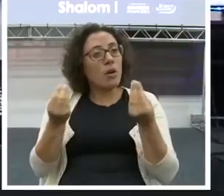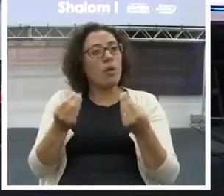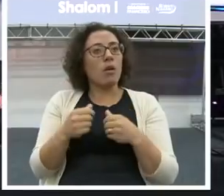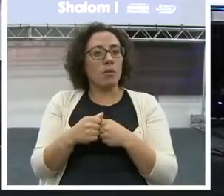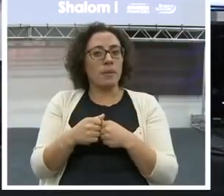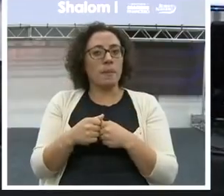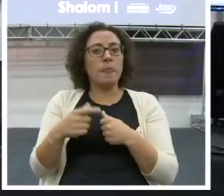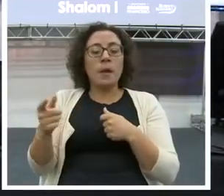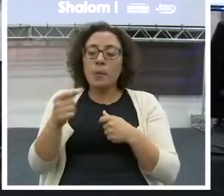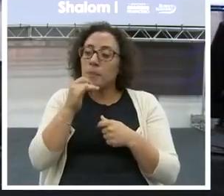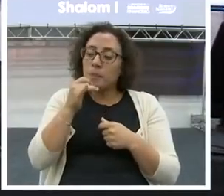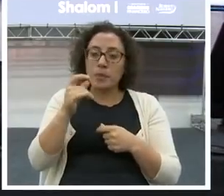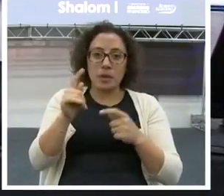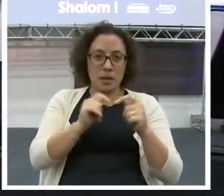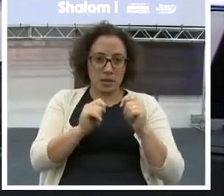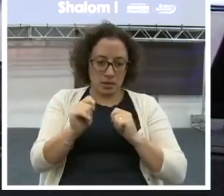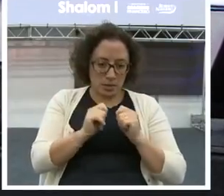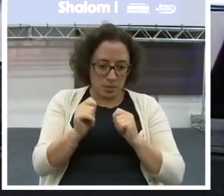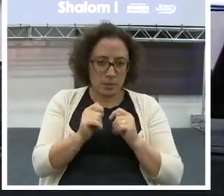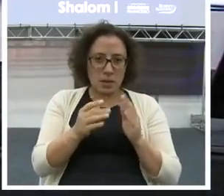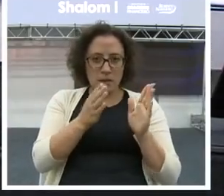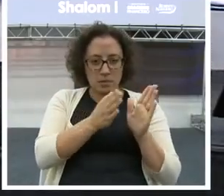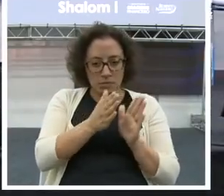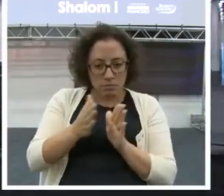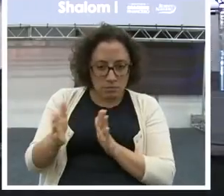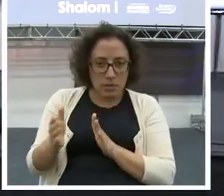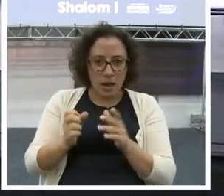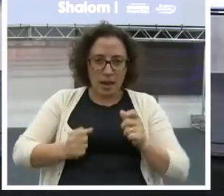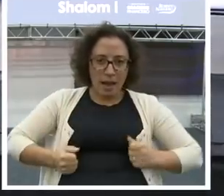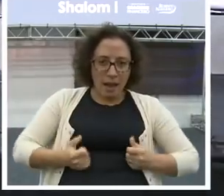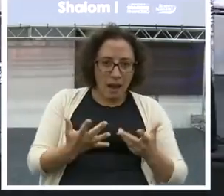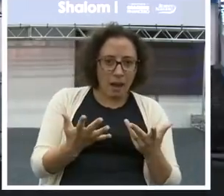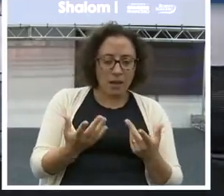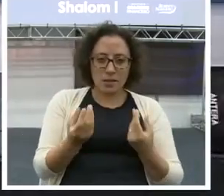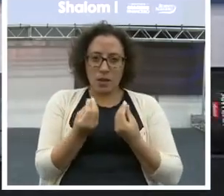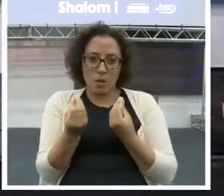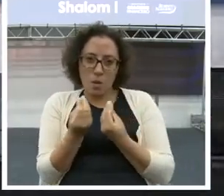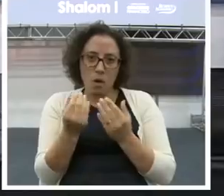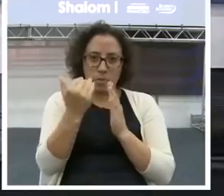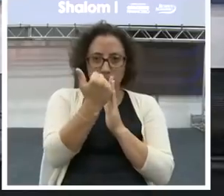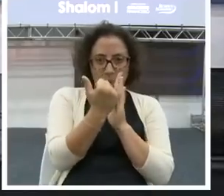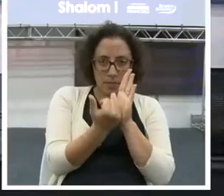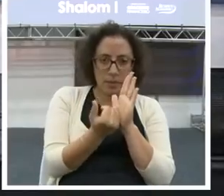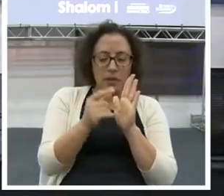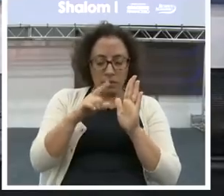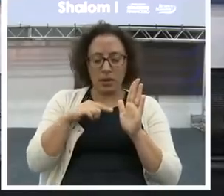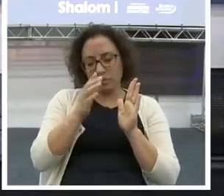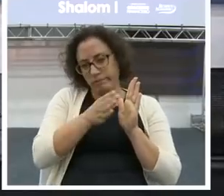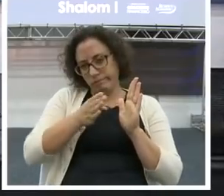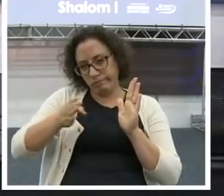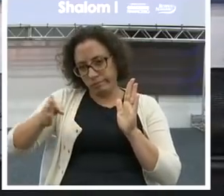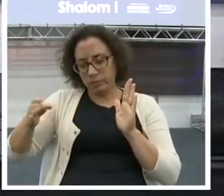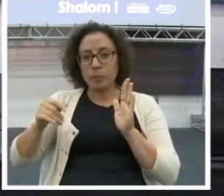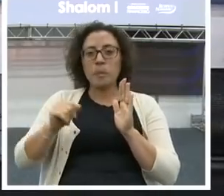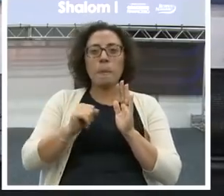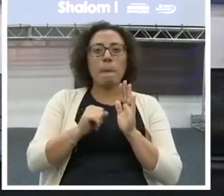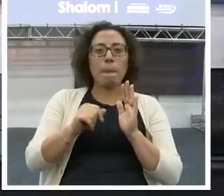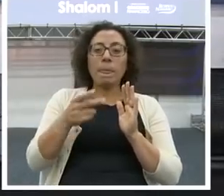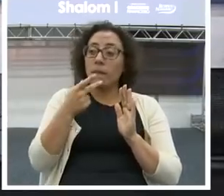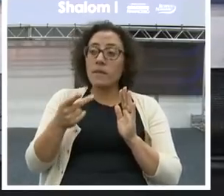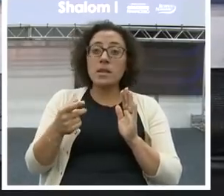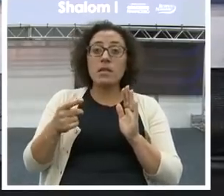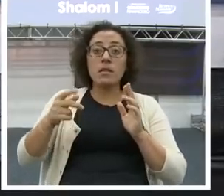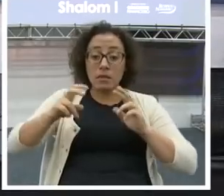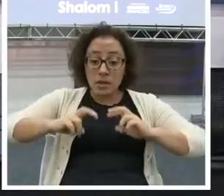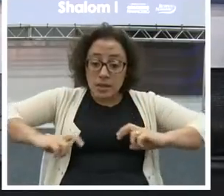suas despesas, que é tipo, despesa obrigatória, fixa, não fixa, obrigatória, variável, não variável, a gente fala, faça